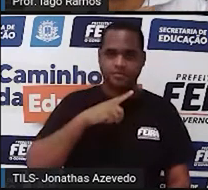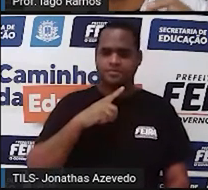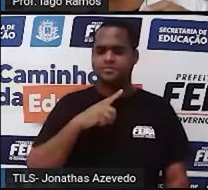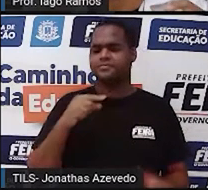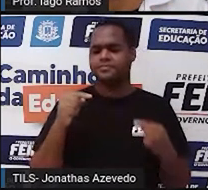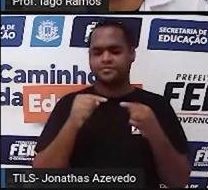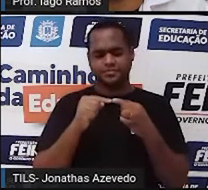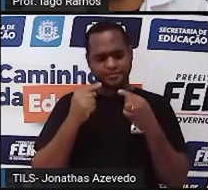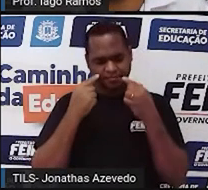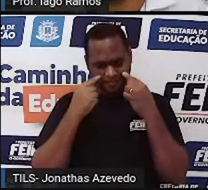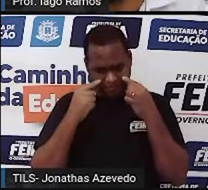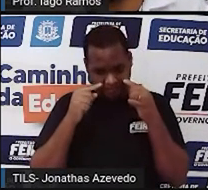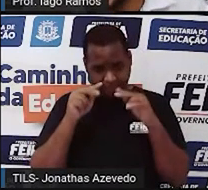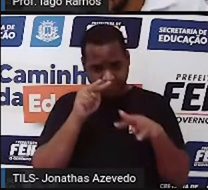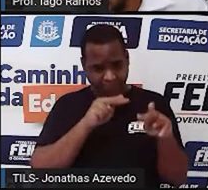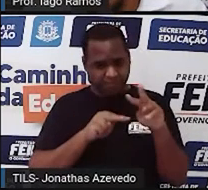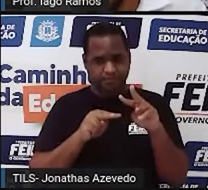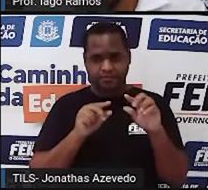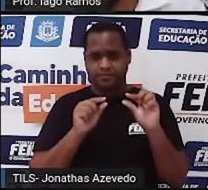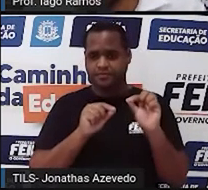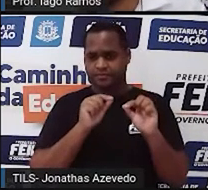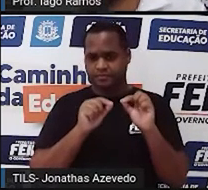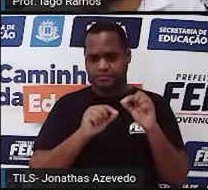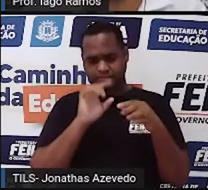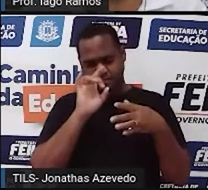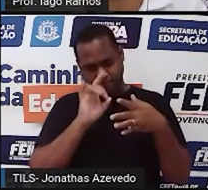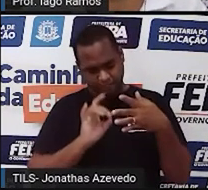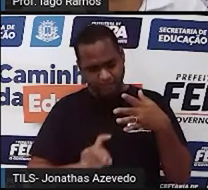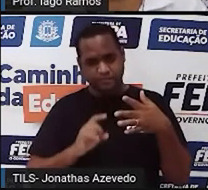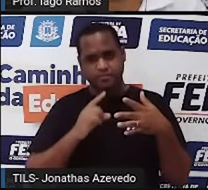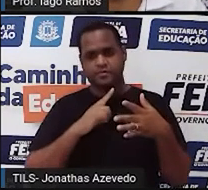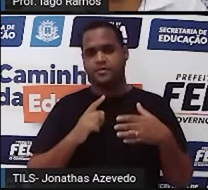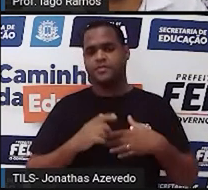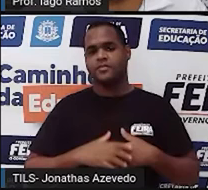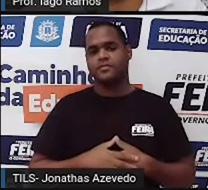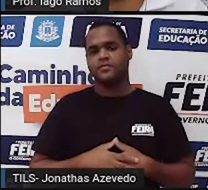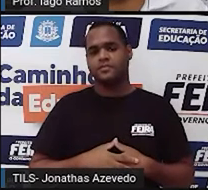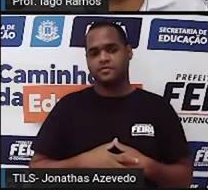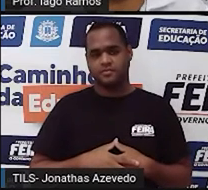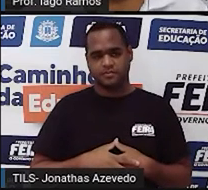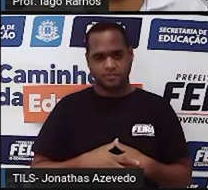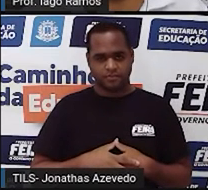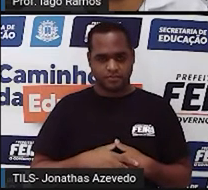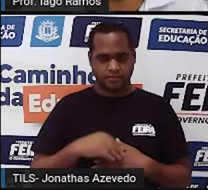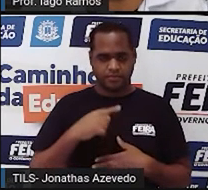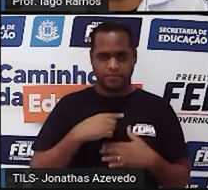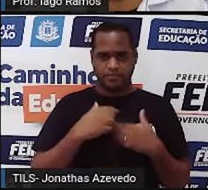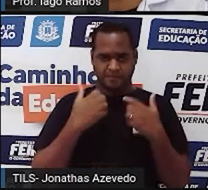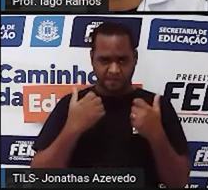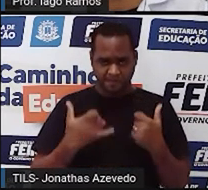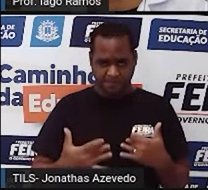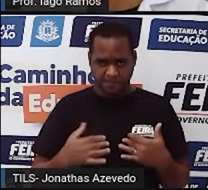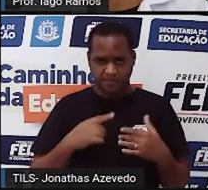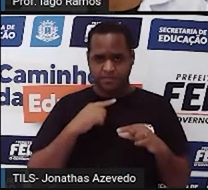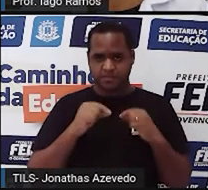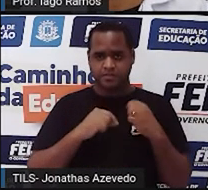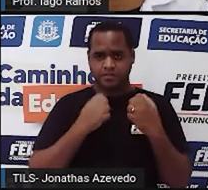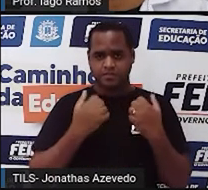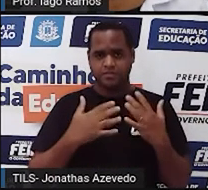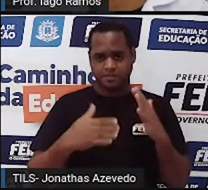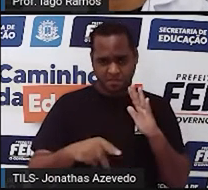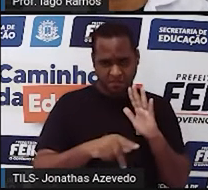assim, vamos ver cada uma delas. Por exemplo, a